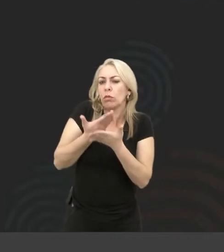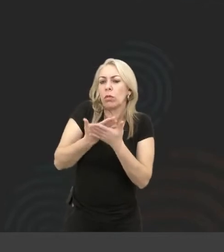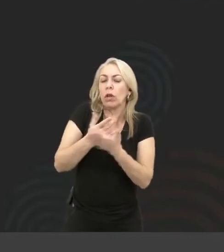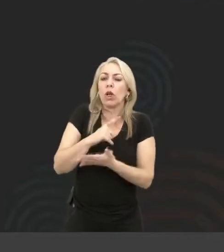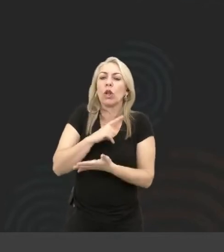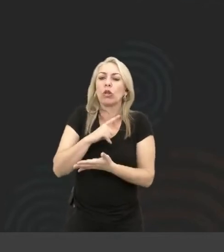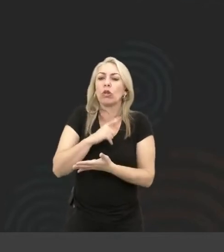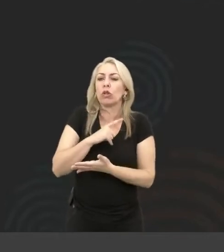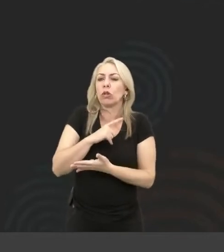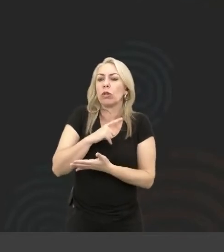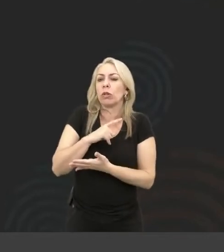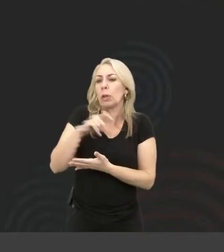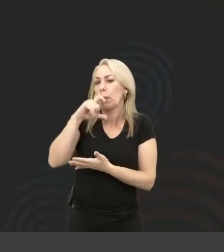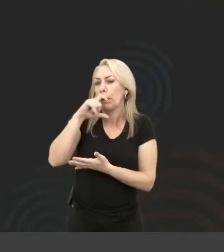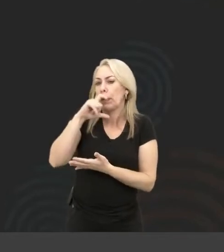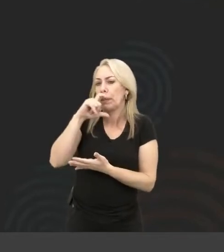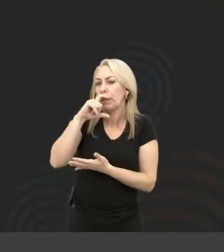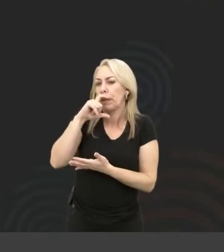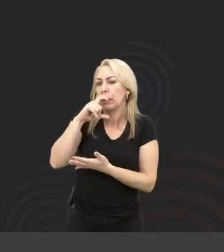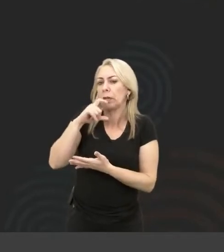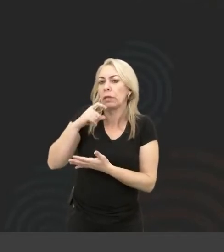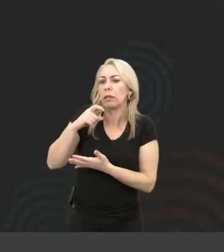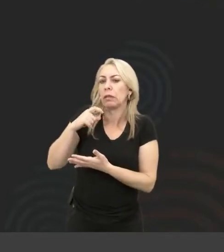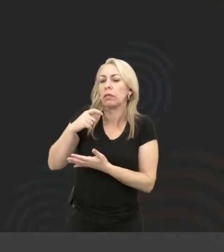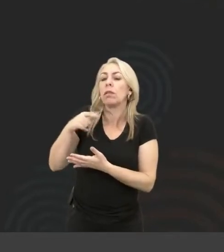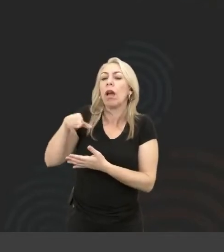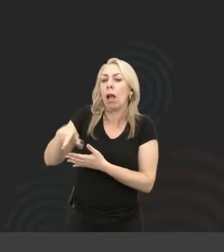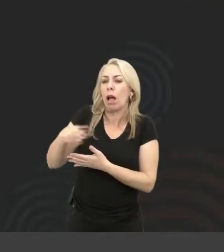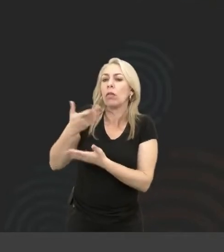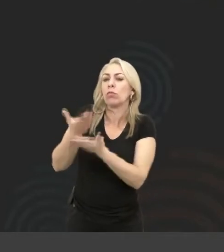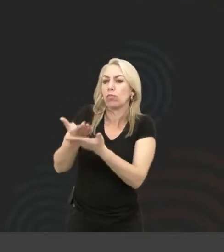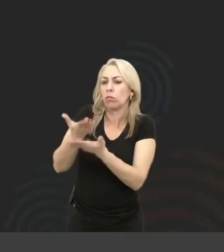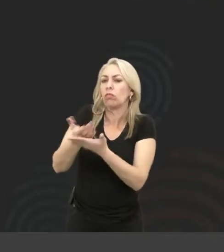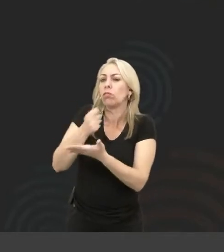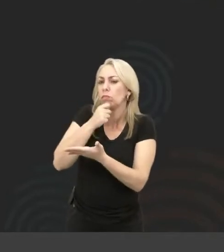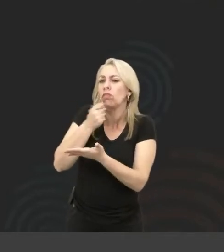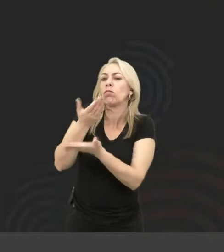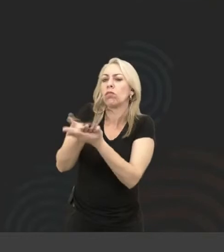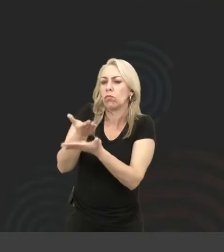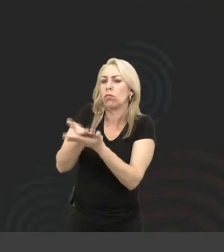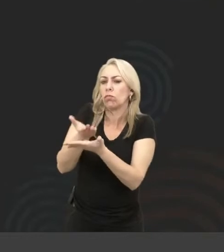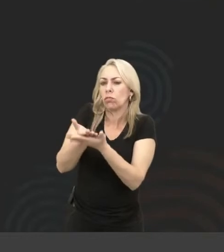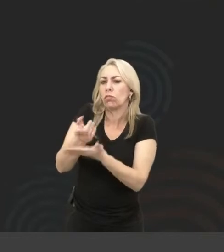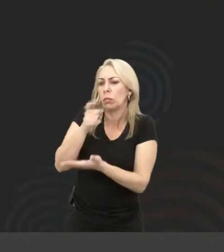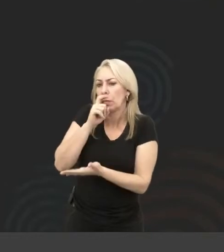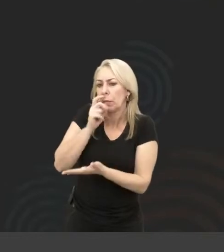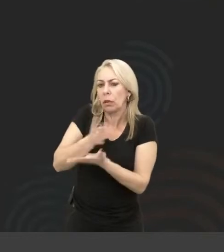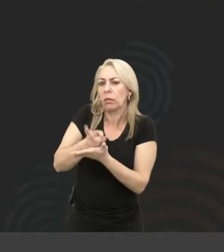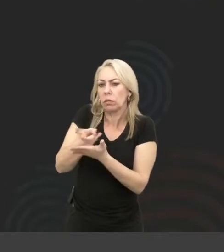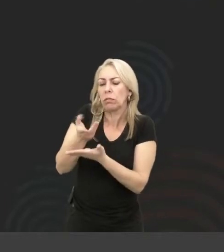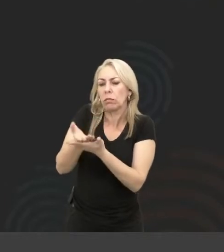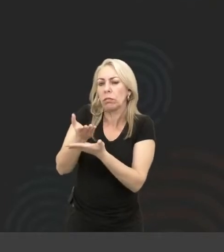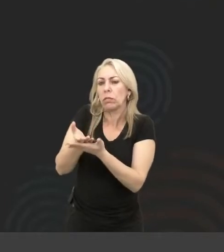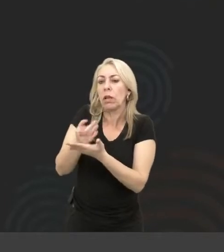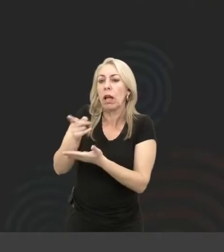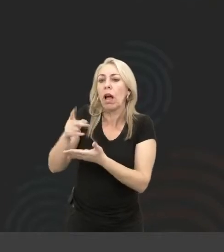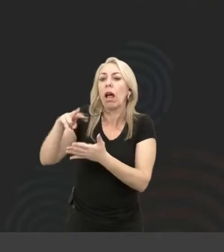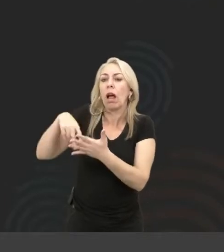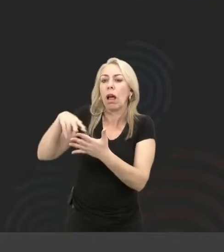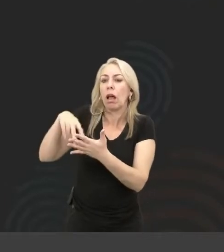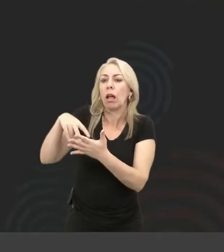eu tinha meu pai estudando, meu pai era uma pessoa que ainda estudava, e ficava